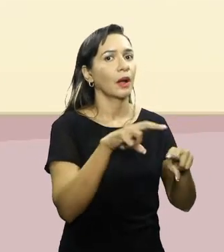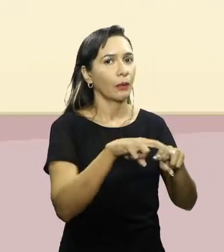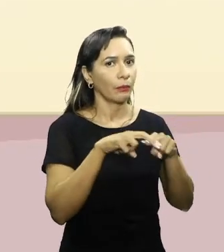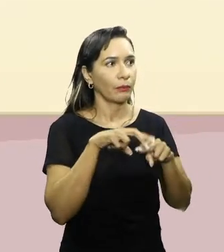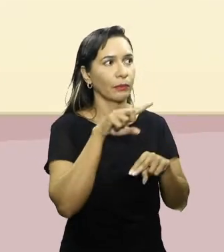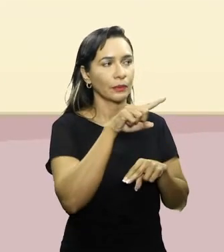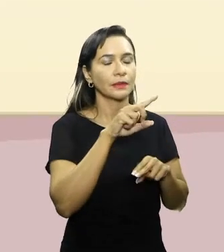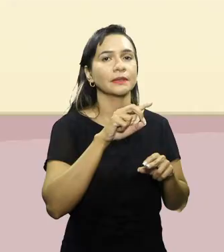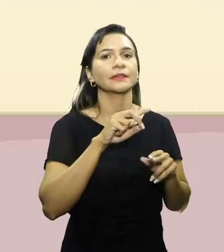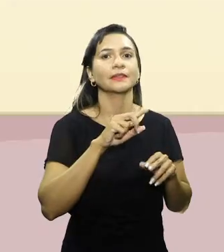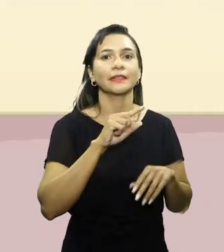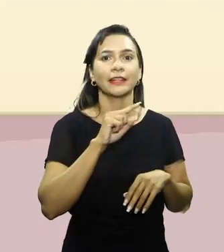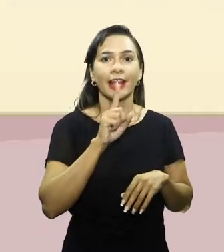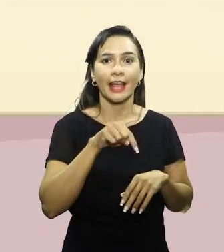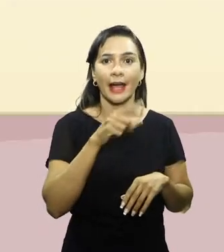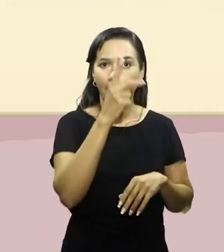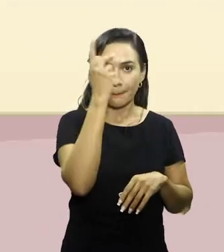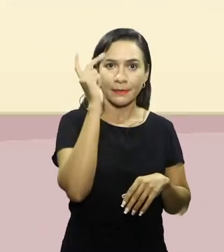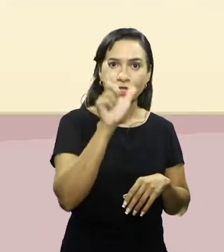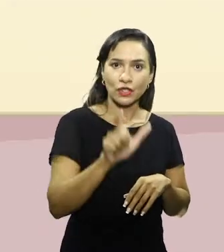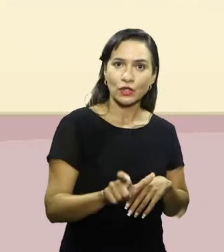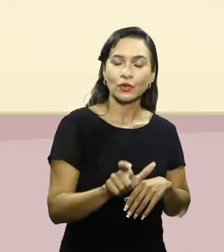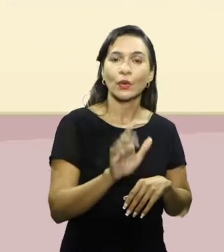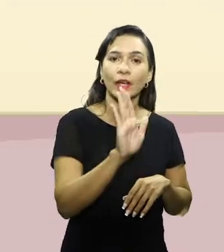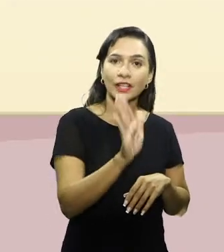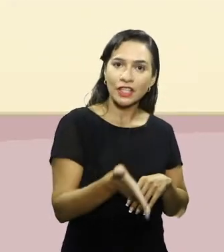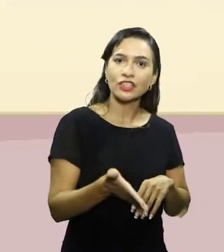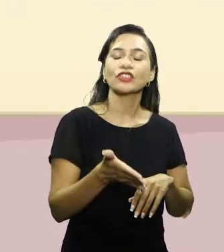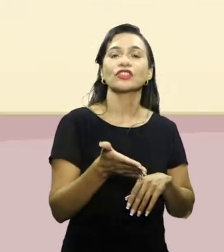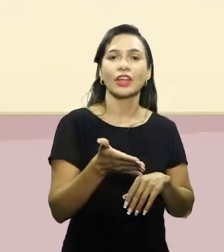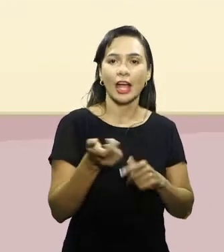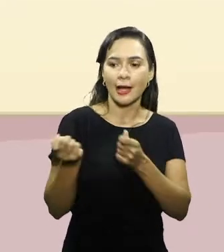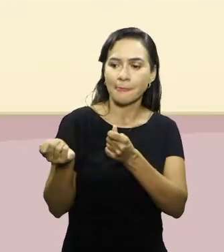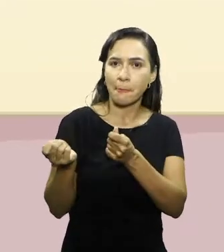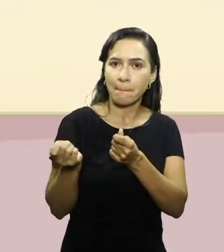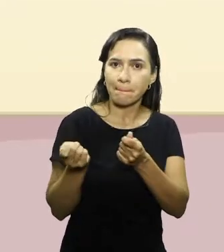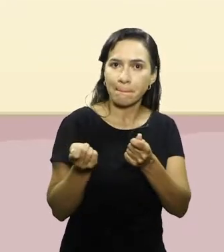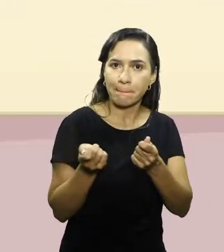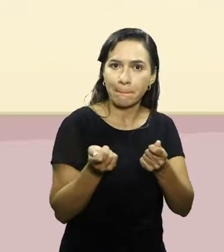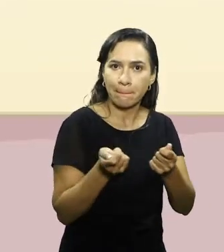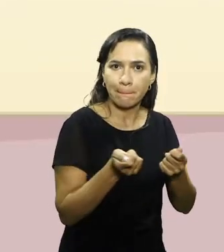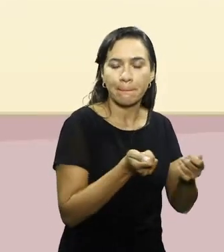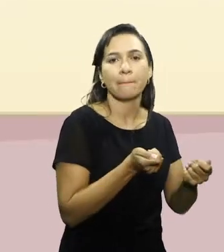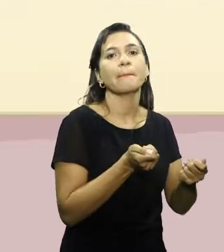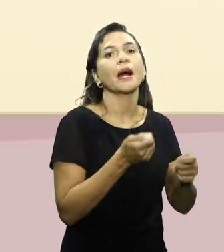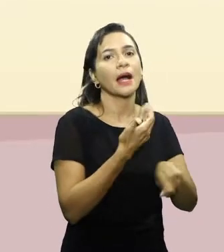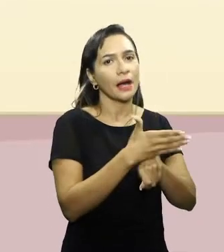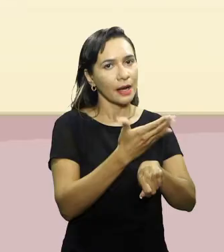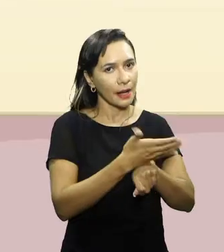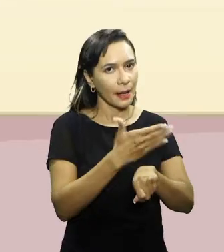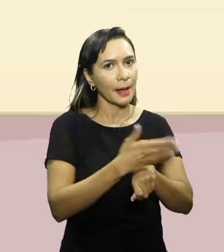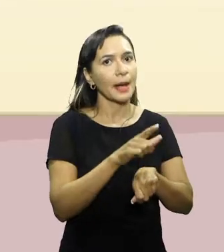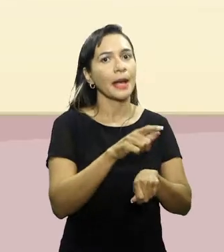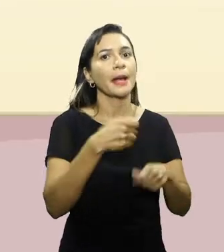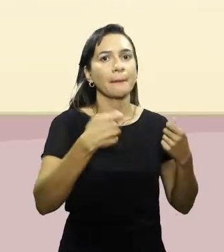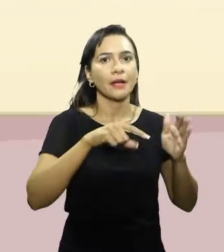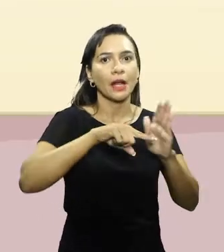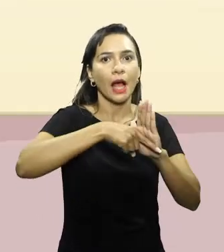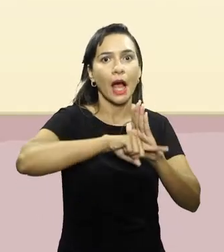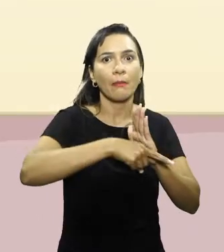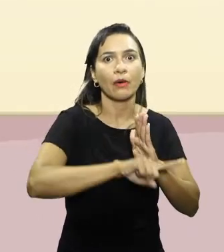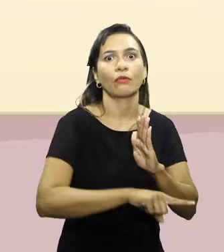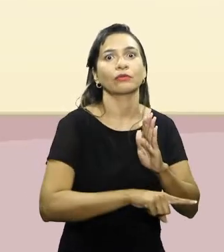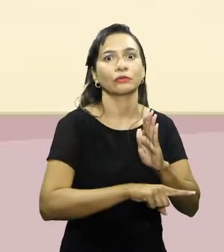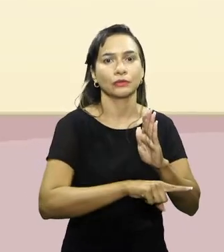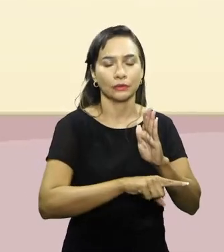enquadra o praticante avançado, aquele que já tem uma regularidade na prática do exercício físico, e que necessita avançar nos seus